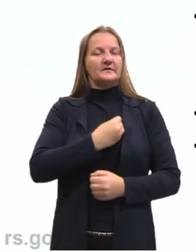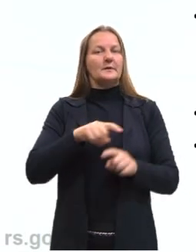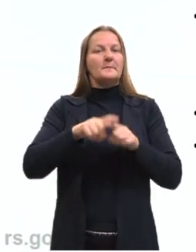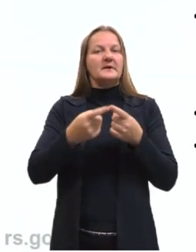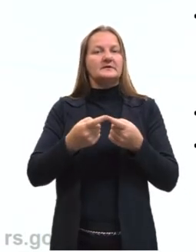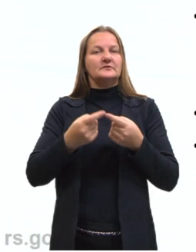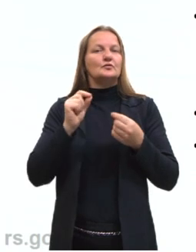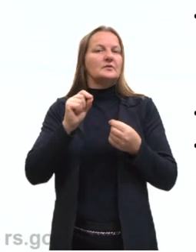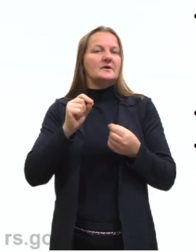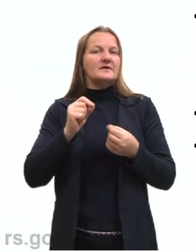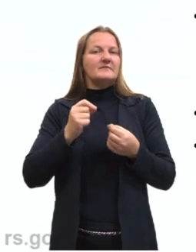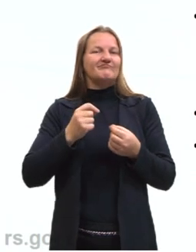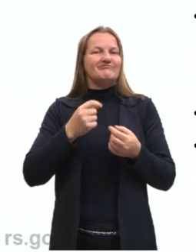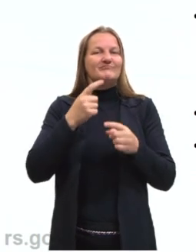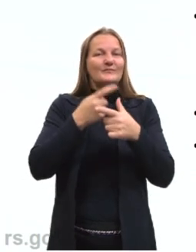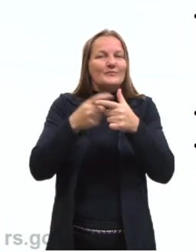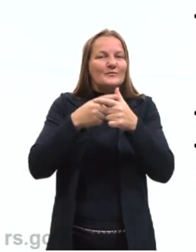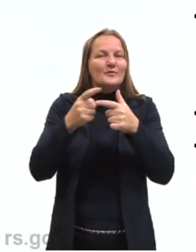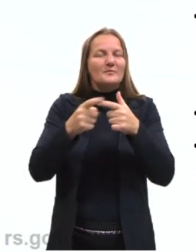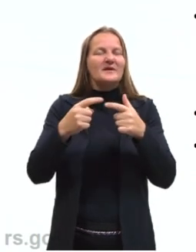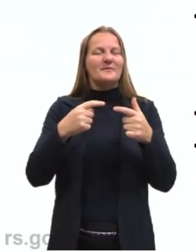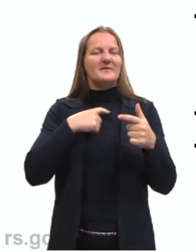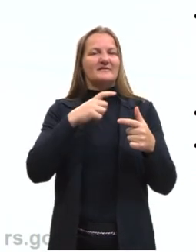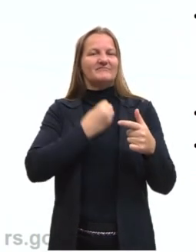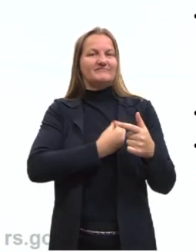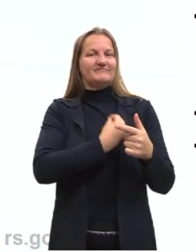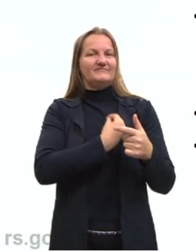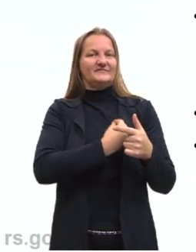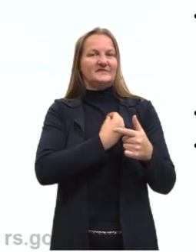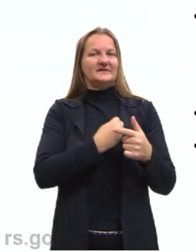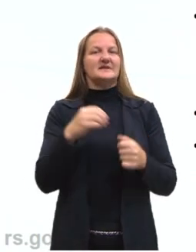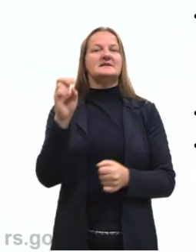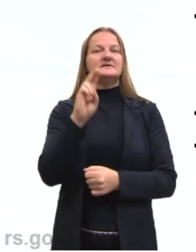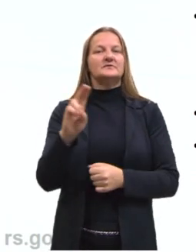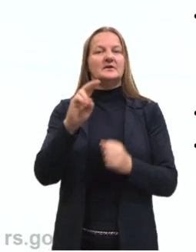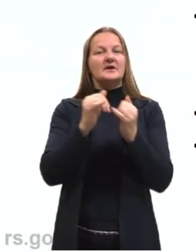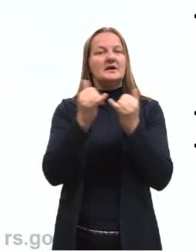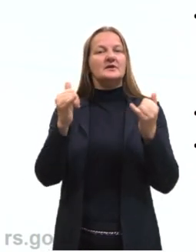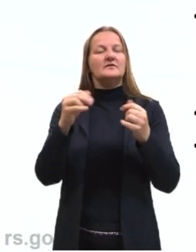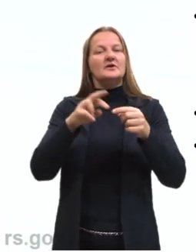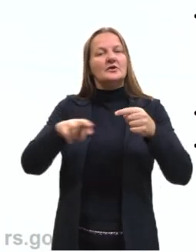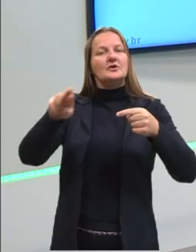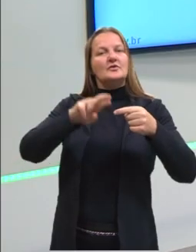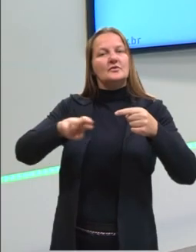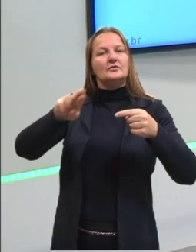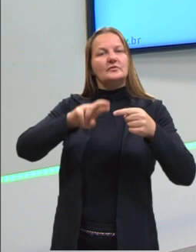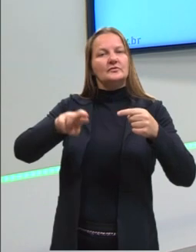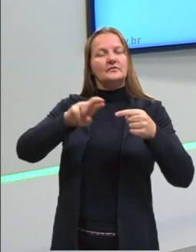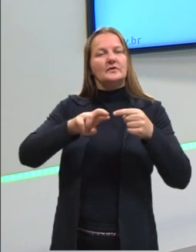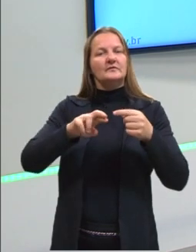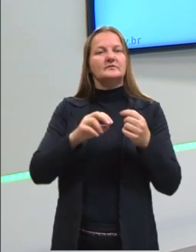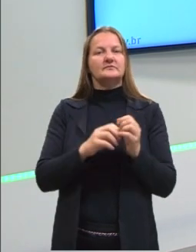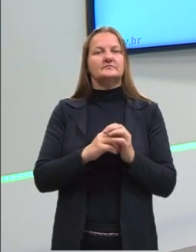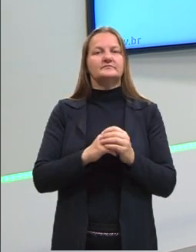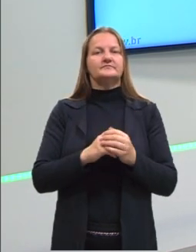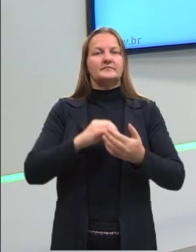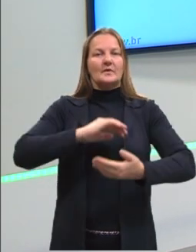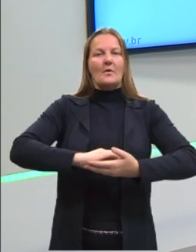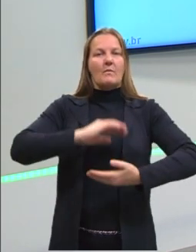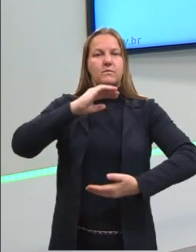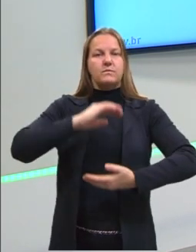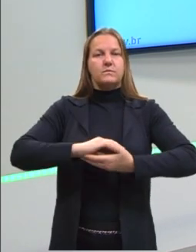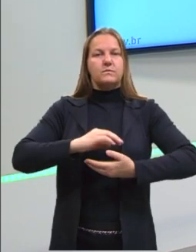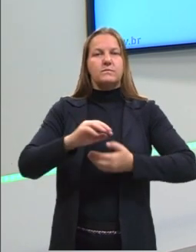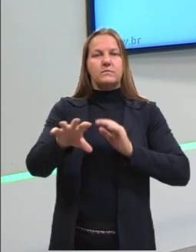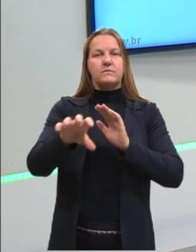para esse benefício. Então, sempre que a gente puder consumir energias renováveis. Hoje a gente tem as usinas